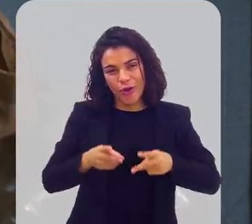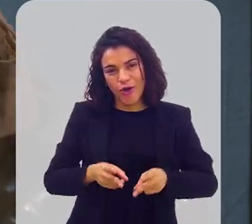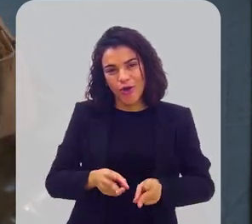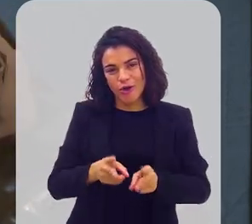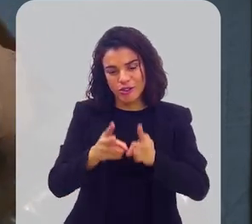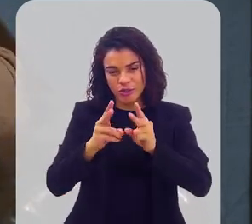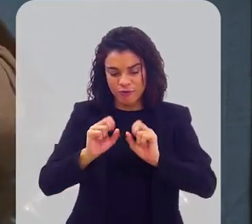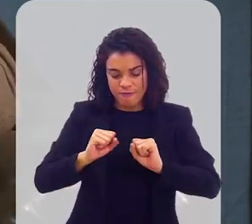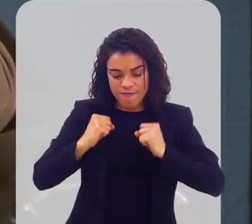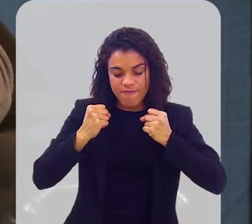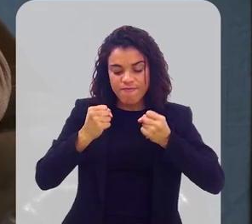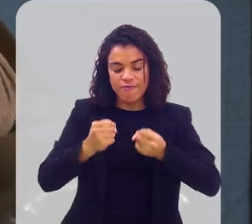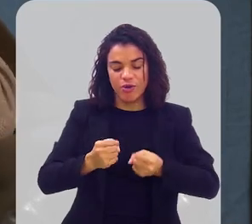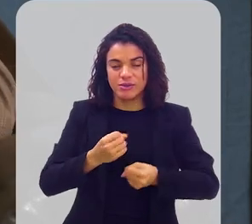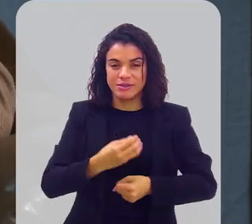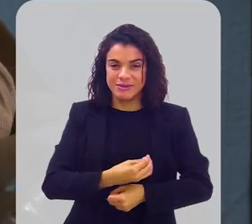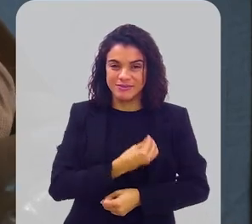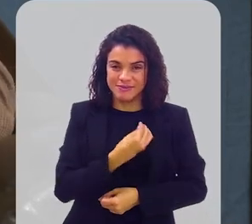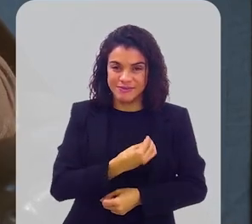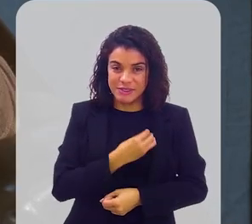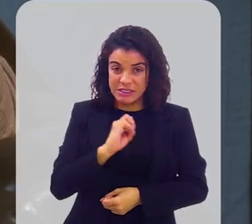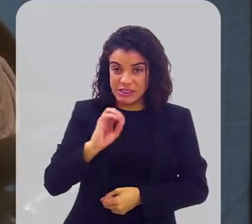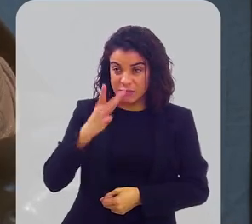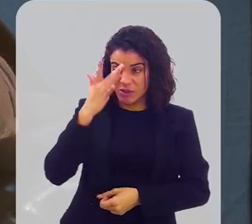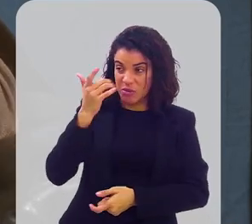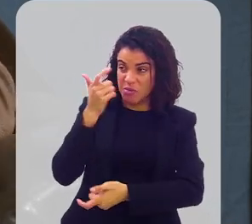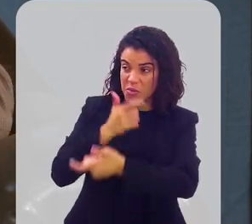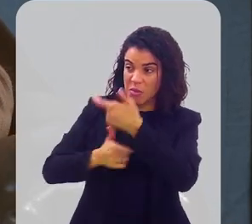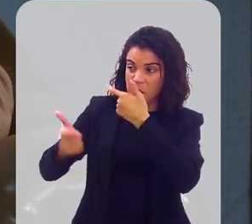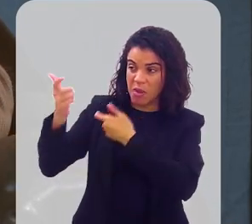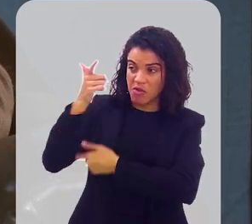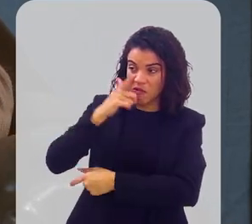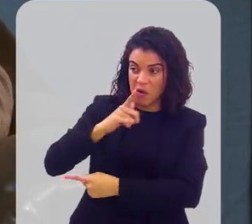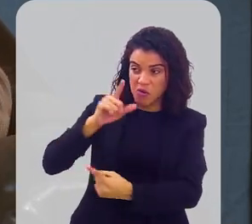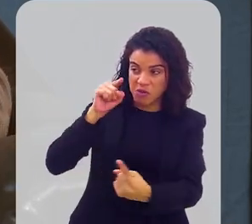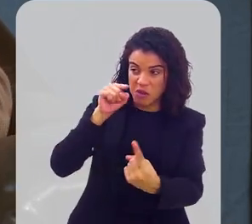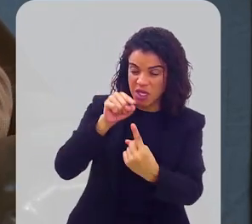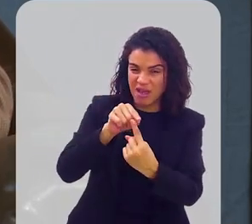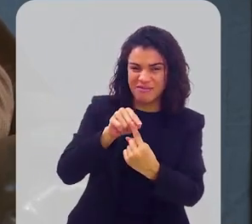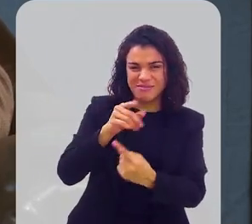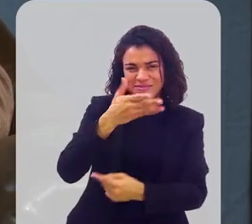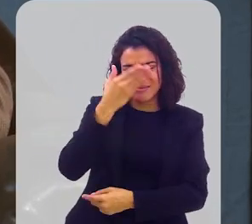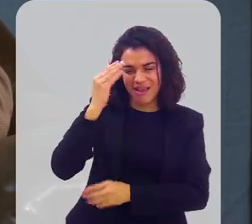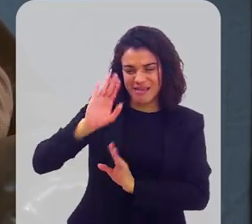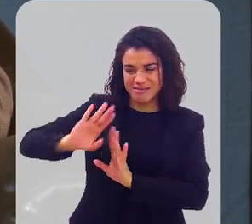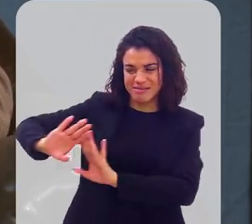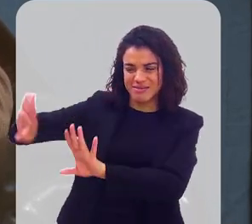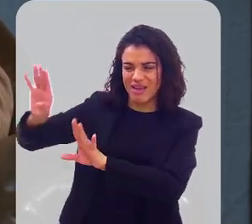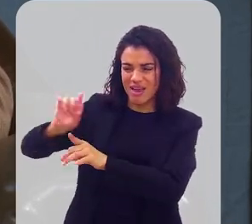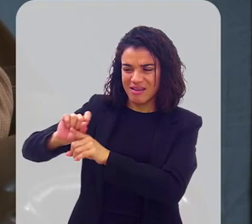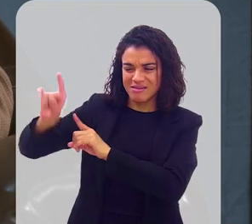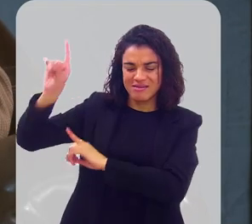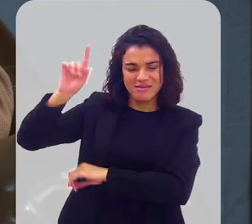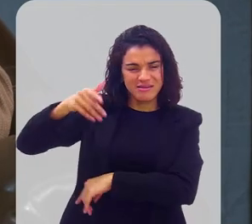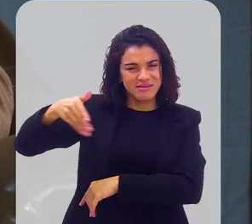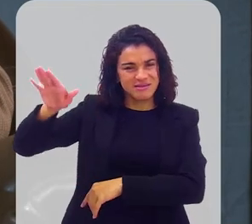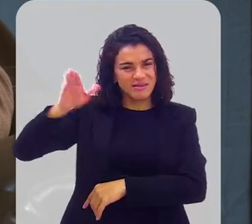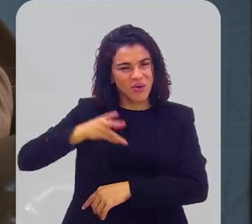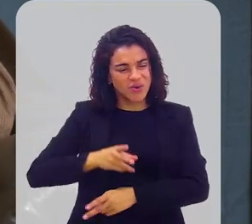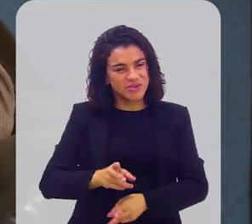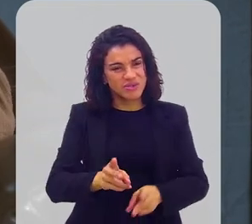Continue tendo força pra viver. Se alguém disse pra você que você não vai chegar, esquece, cara. Mexe o pé, vai pra frente.